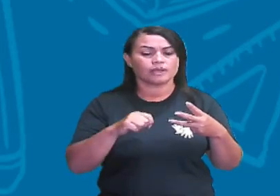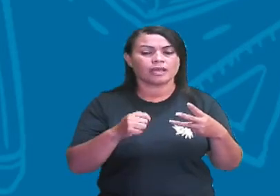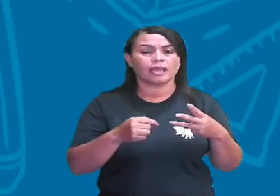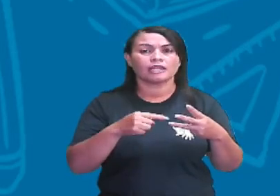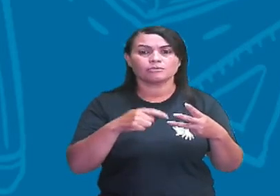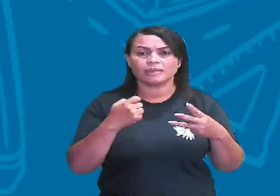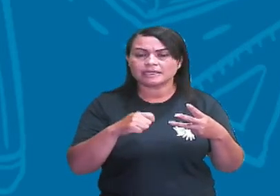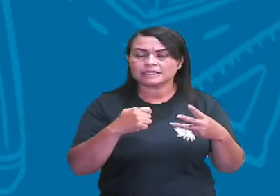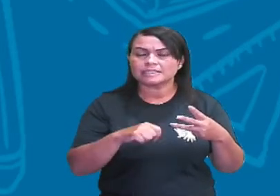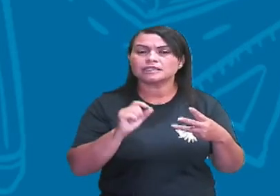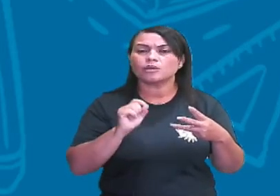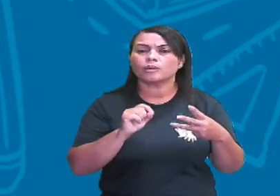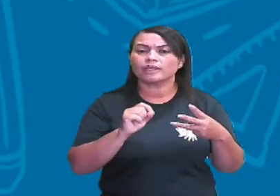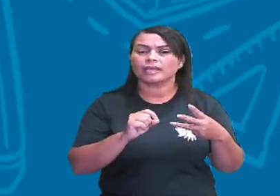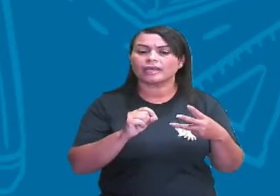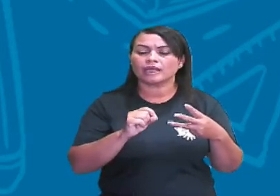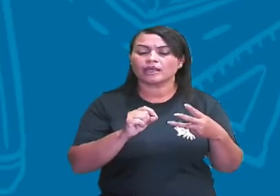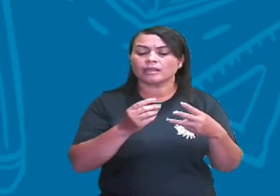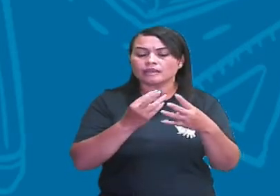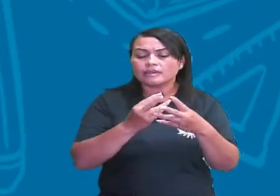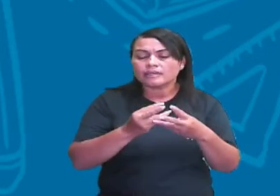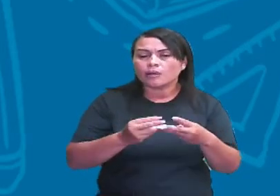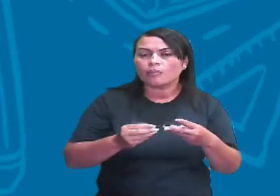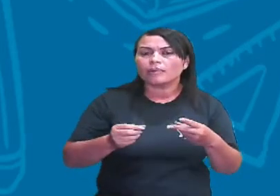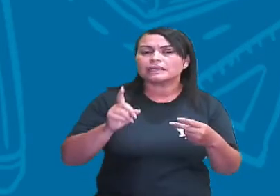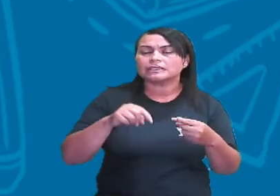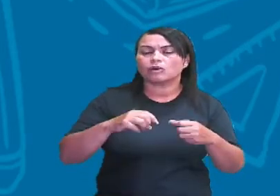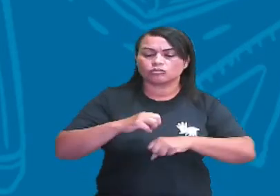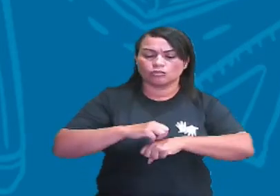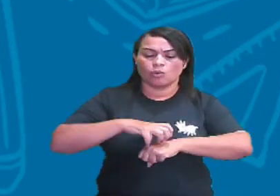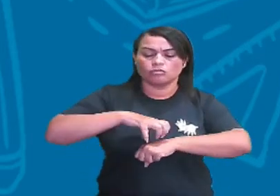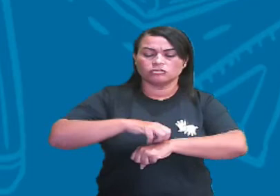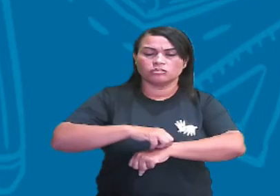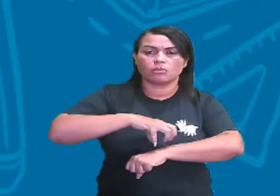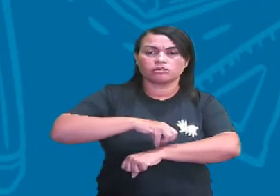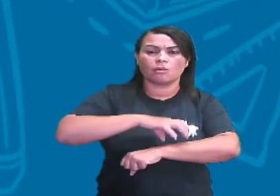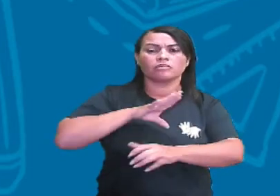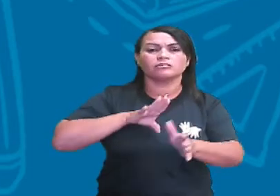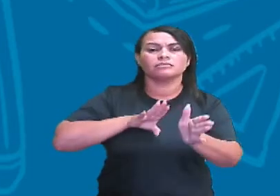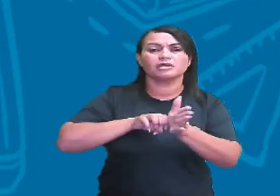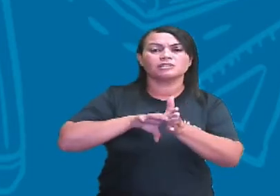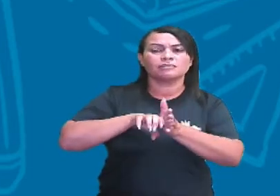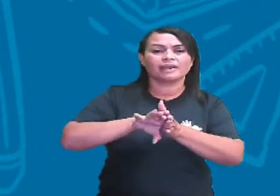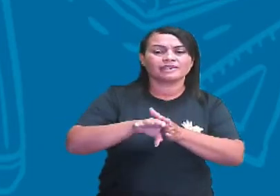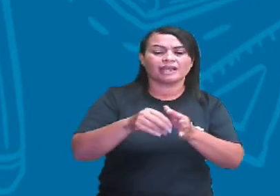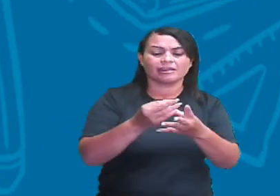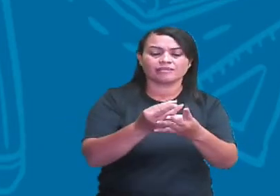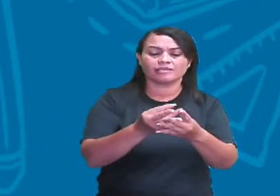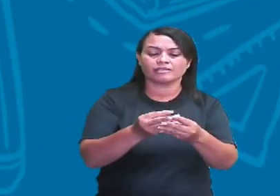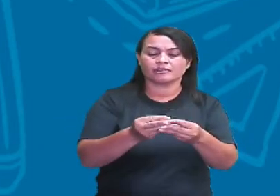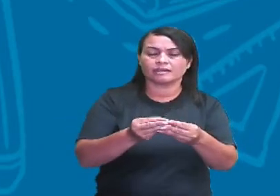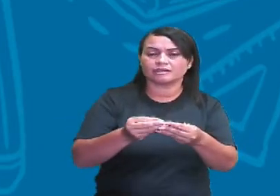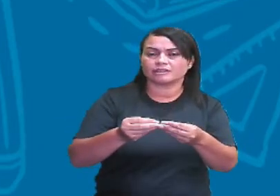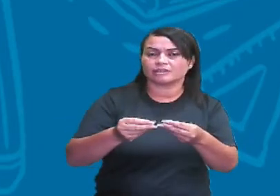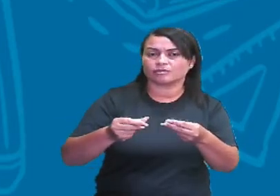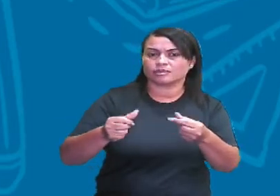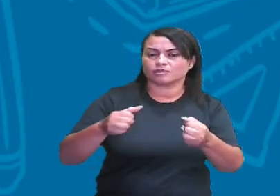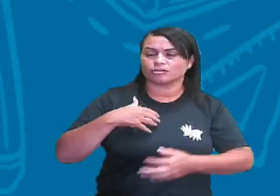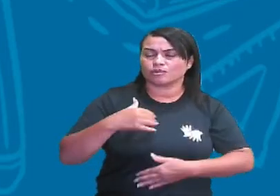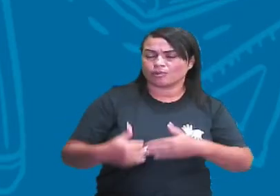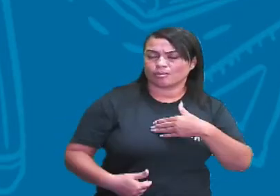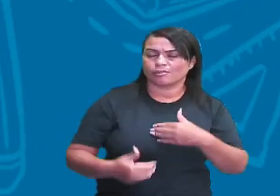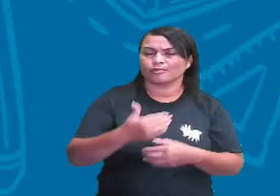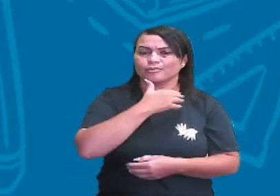decompositores, nós demos os exemplos dos fungos e das bactérias, que vão realizar a decomposição dessa